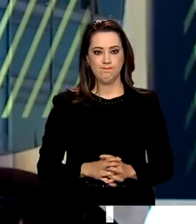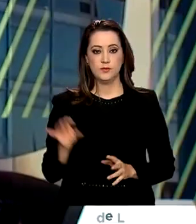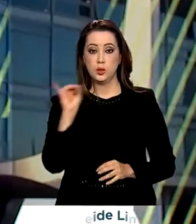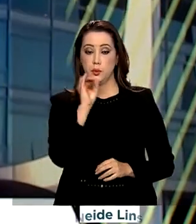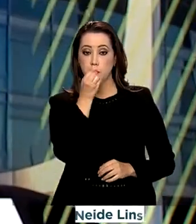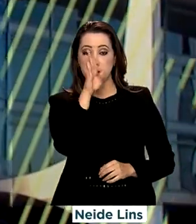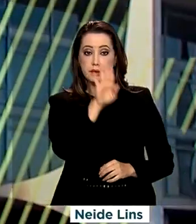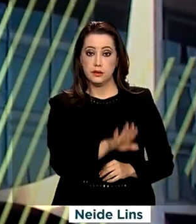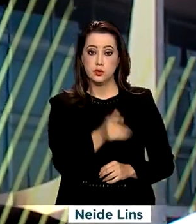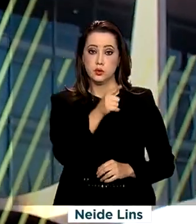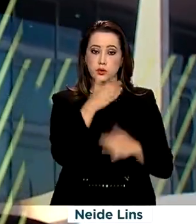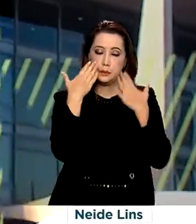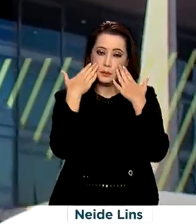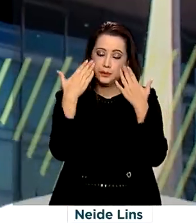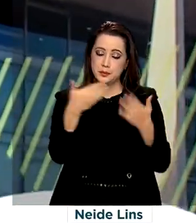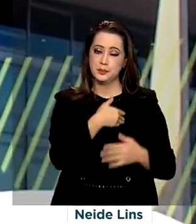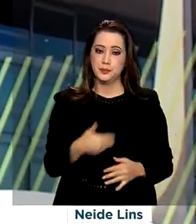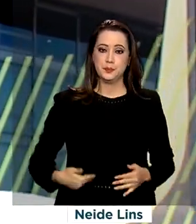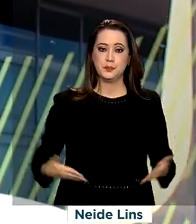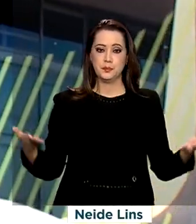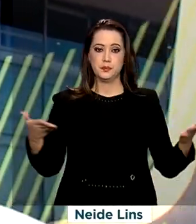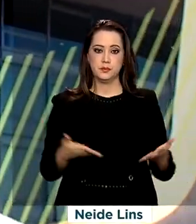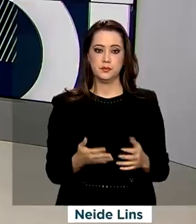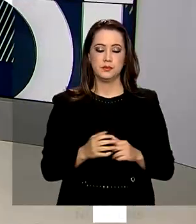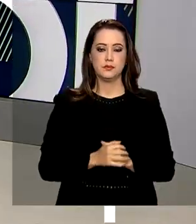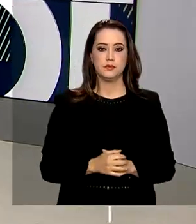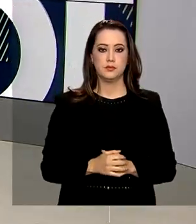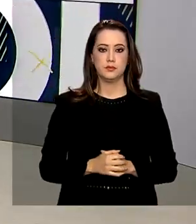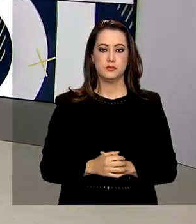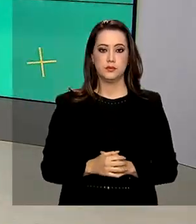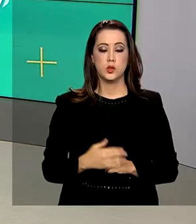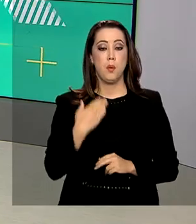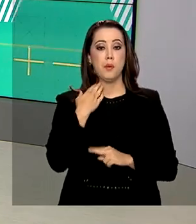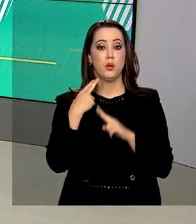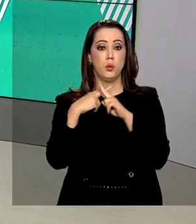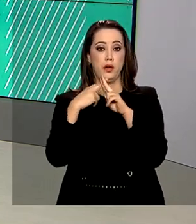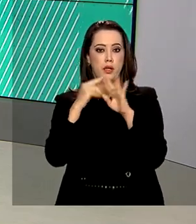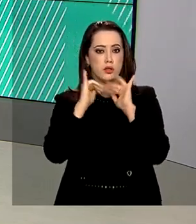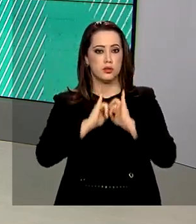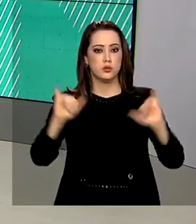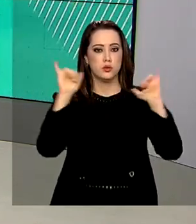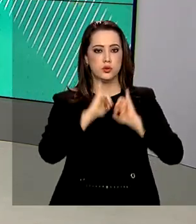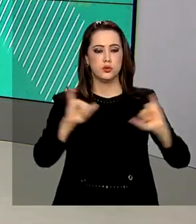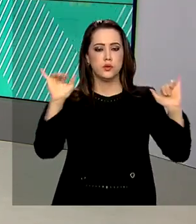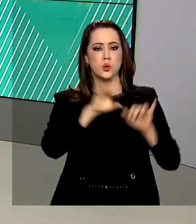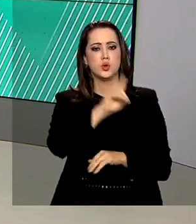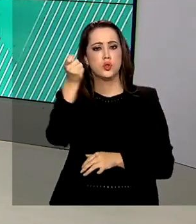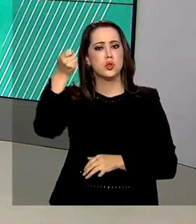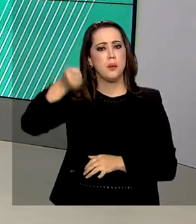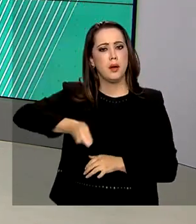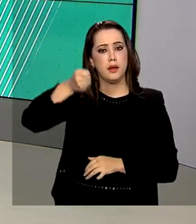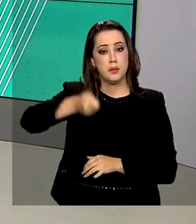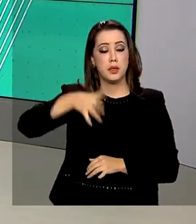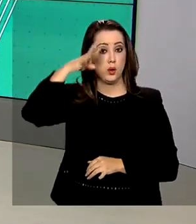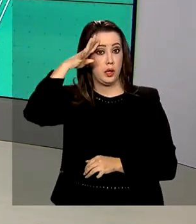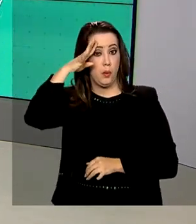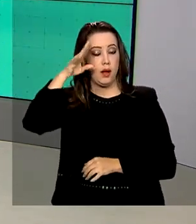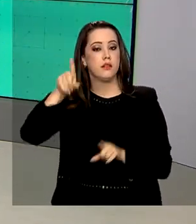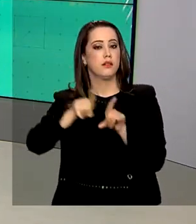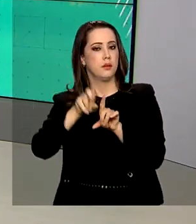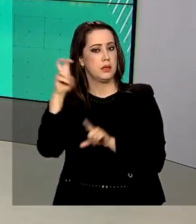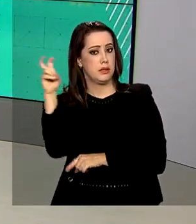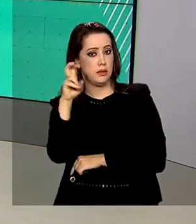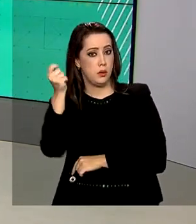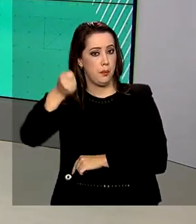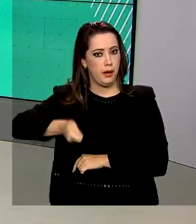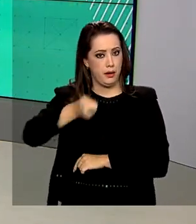Olá, boa tarde, estamos de volta com o Governo Agora. A Caixa divulgou agora há pouco o calendário de pagamento da quarta